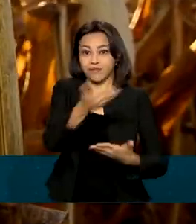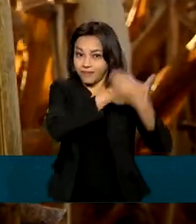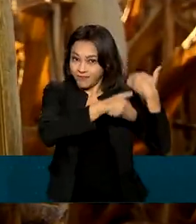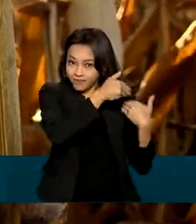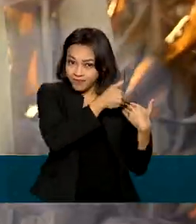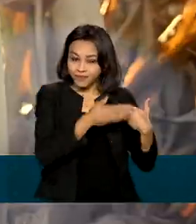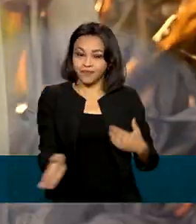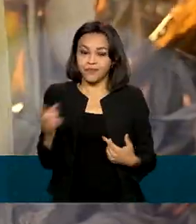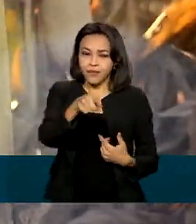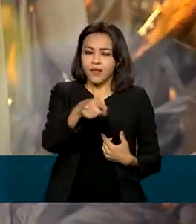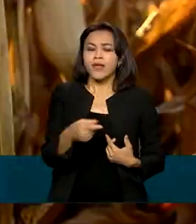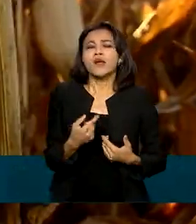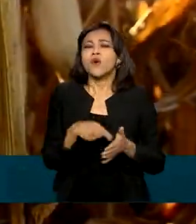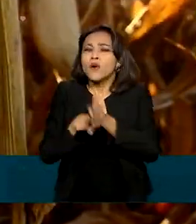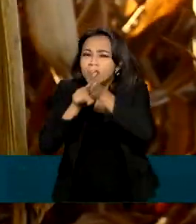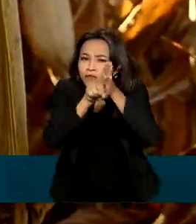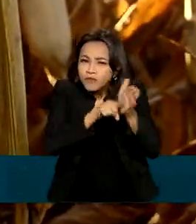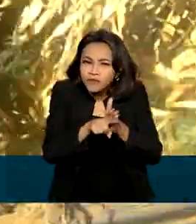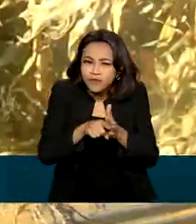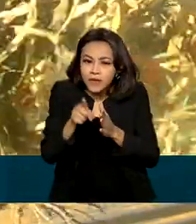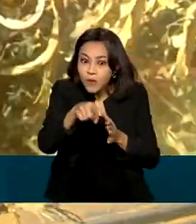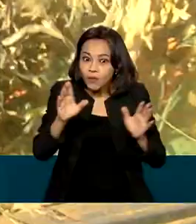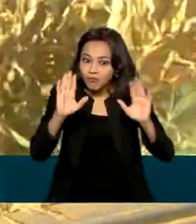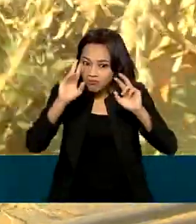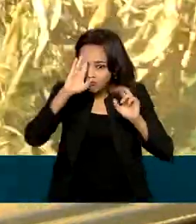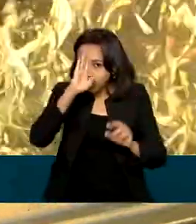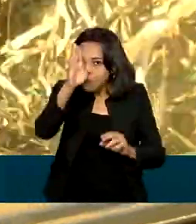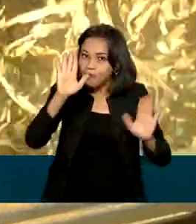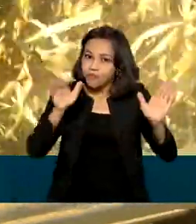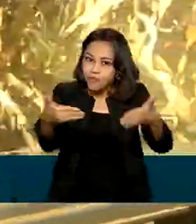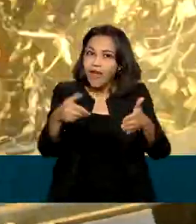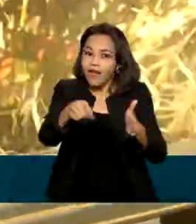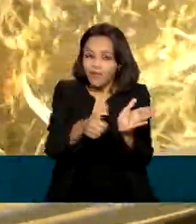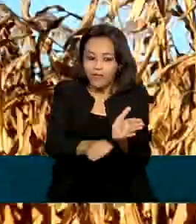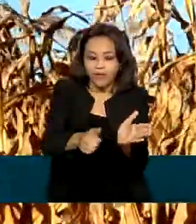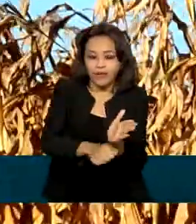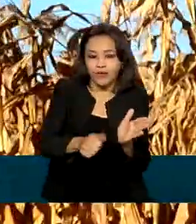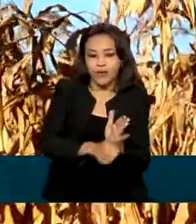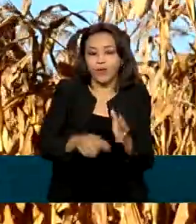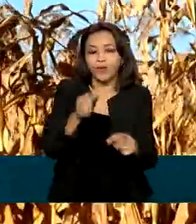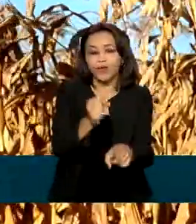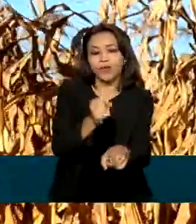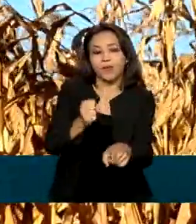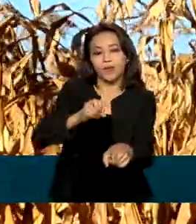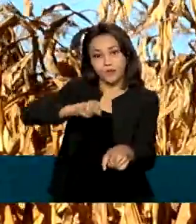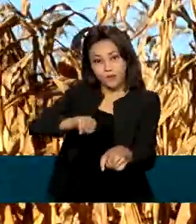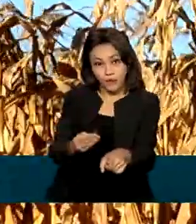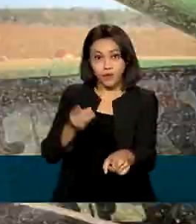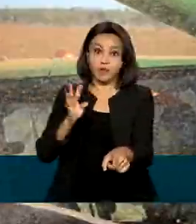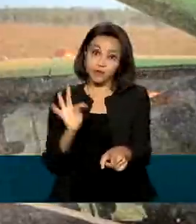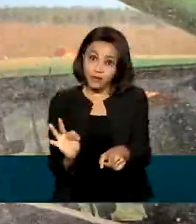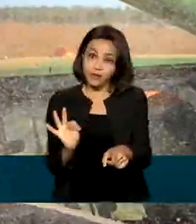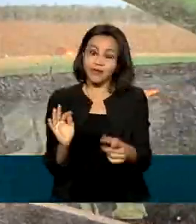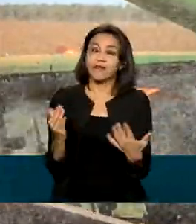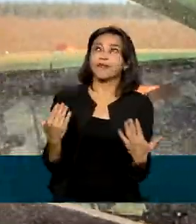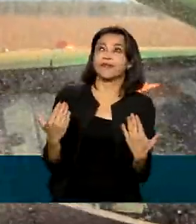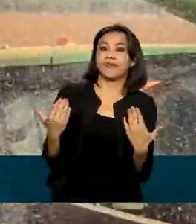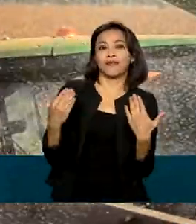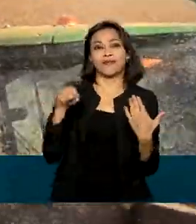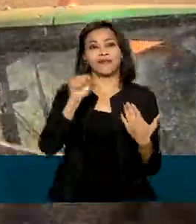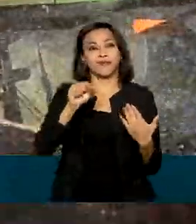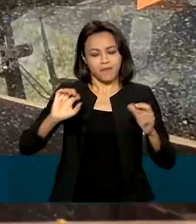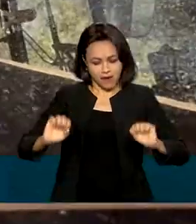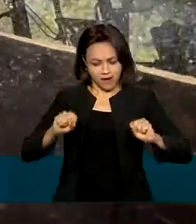com o levantamento, o destaque é o milho, que deve chegar a 88 milhões de toneladas, graças a uma